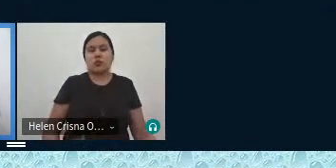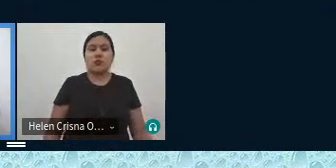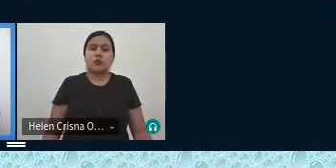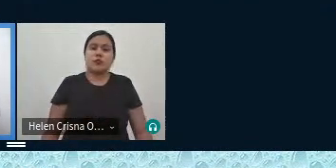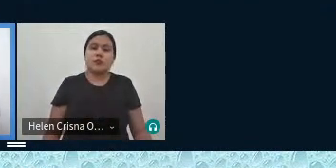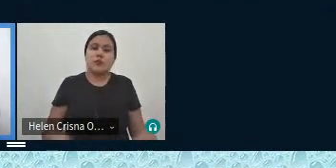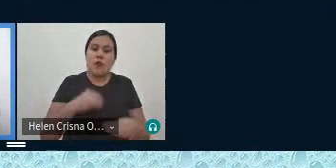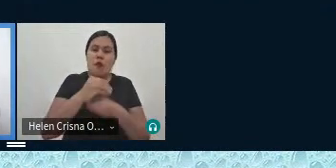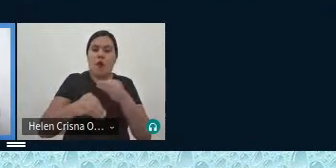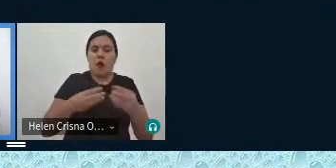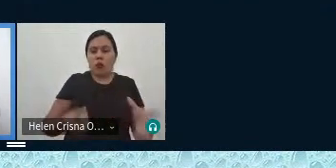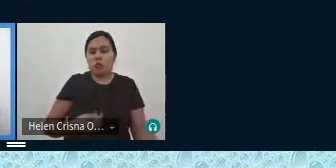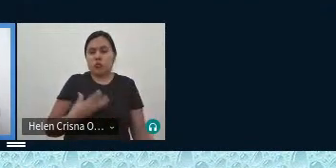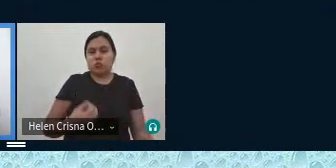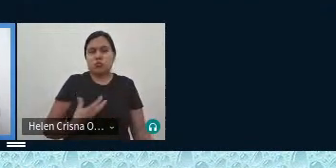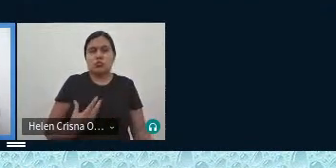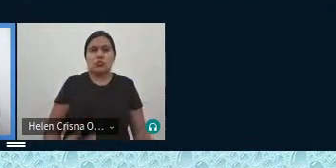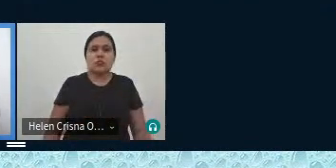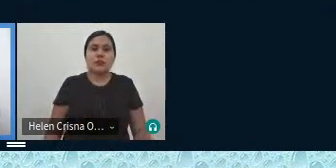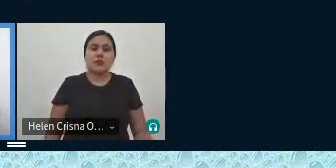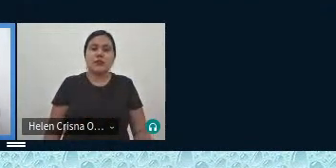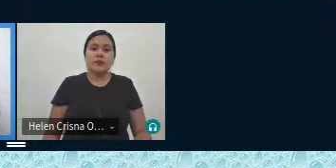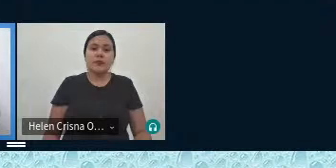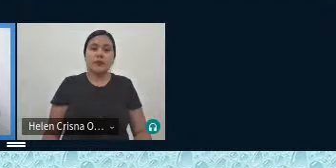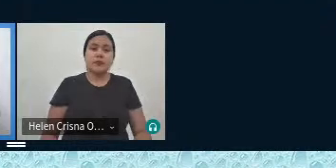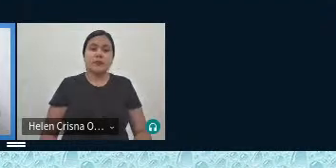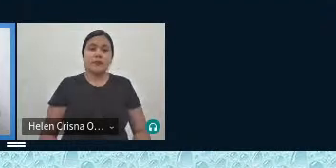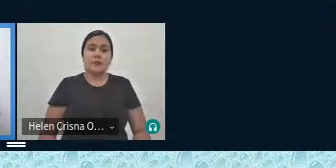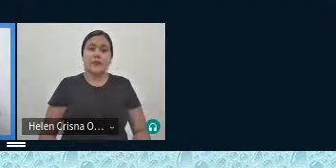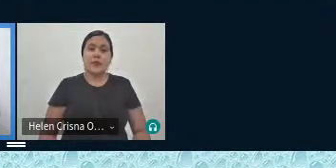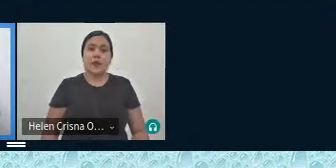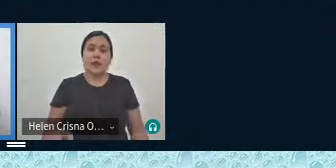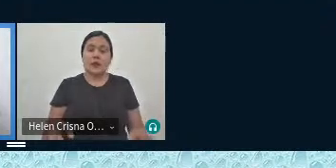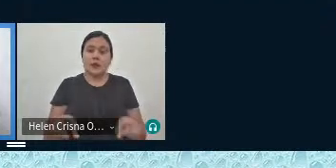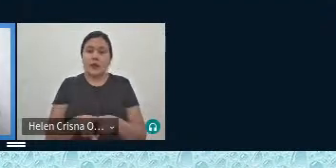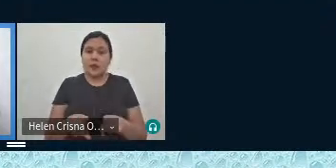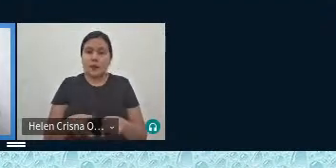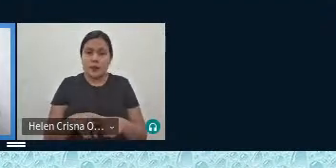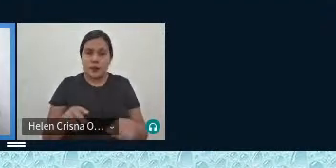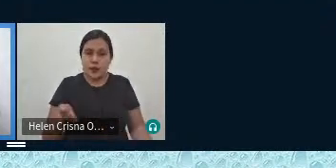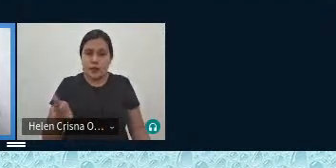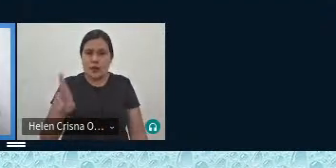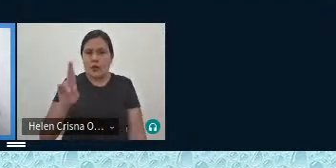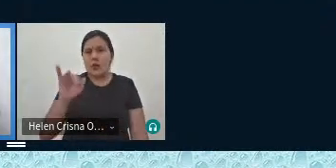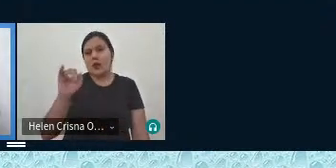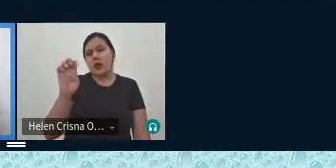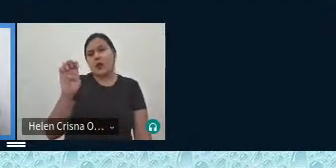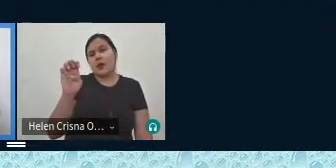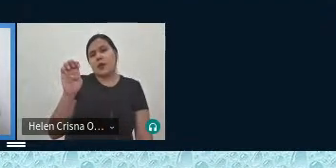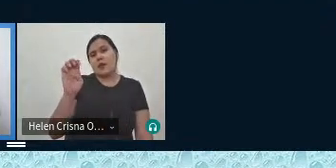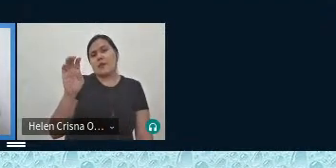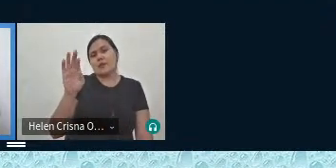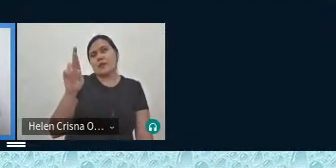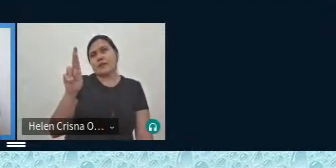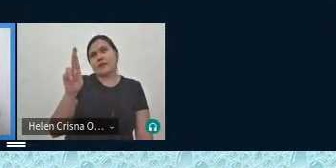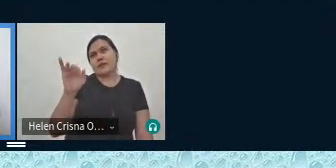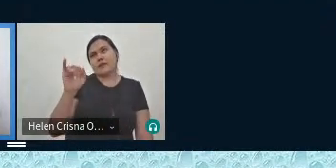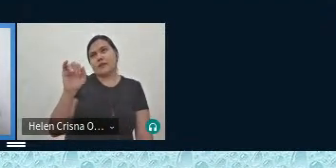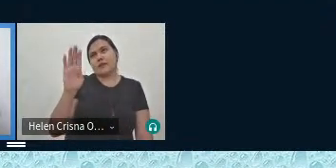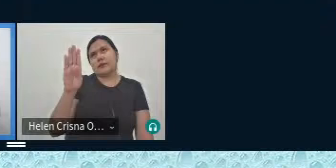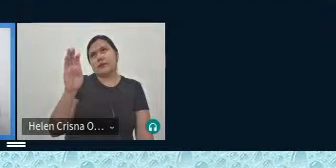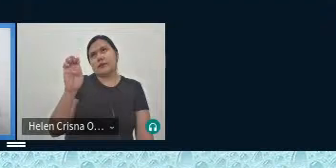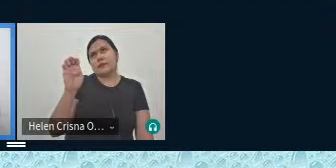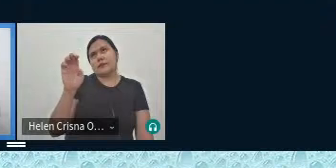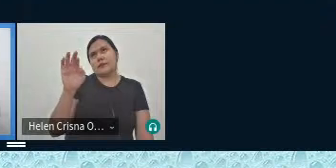tantos outros significados para uma mesma Alexia e aí também aparece Ribeirinho então esse esse